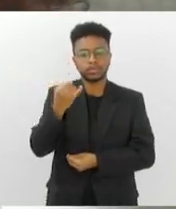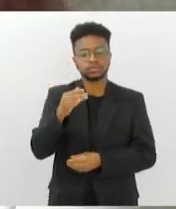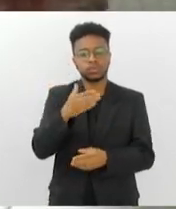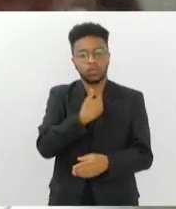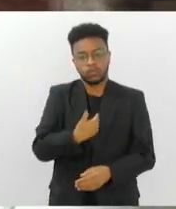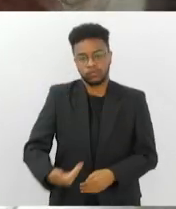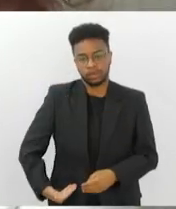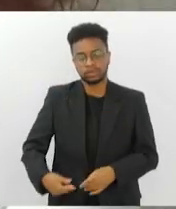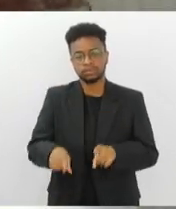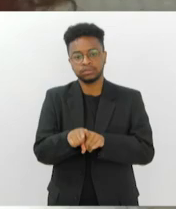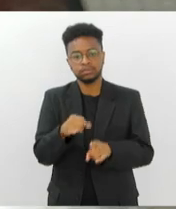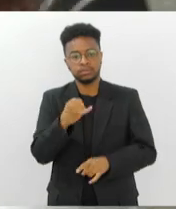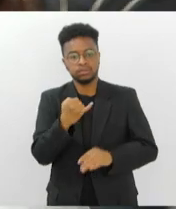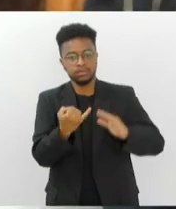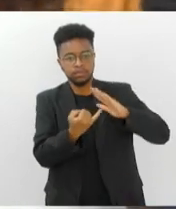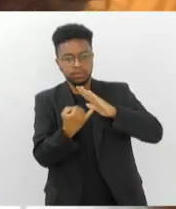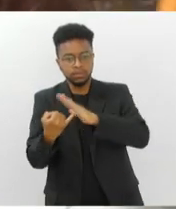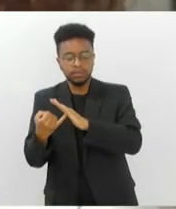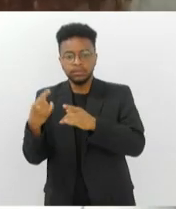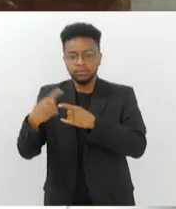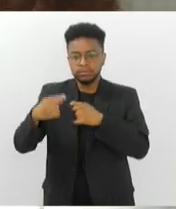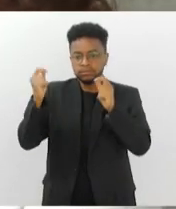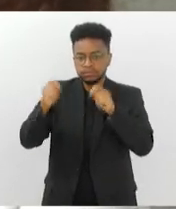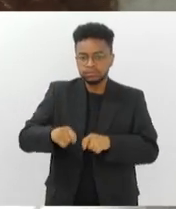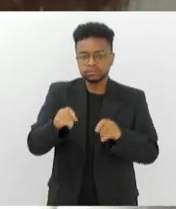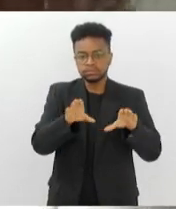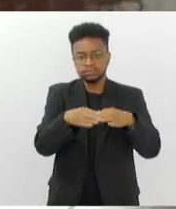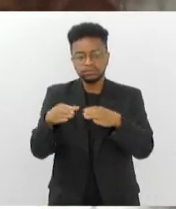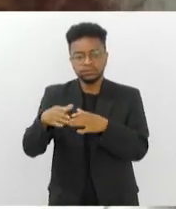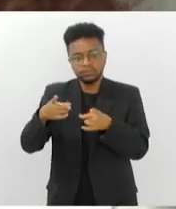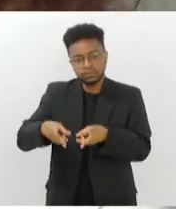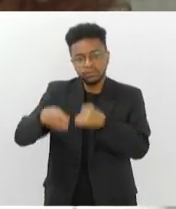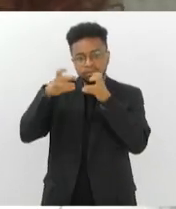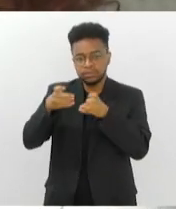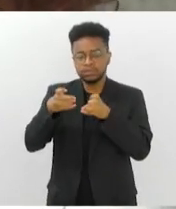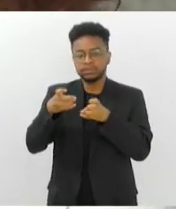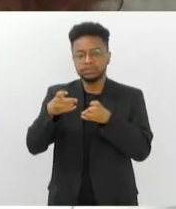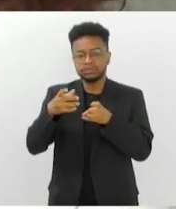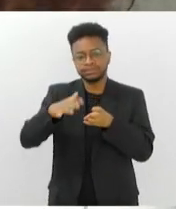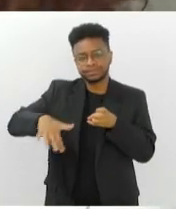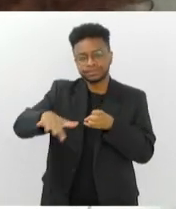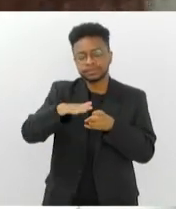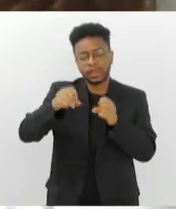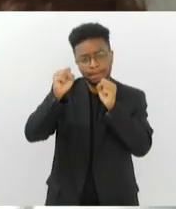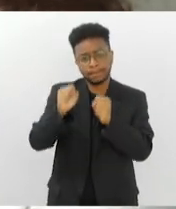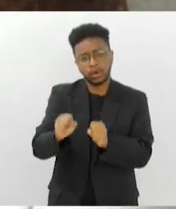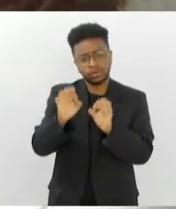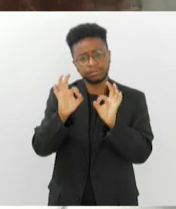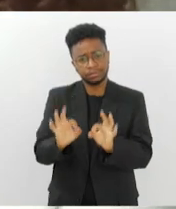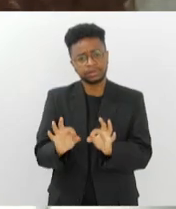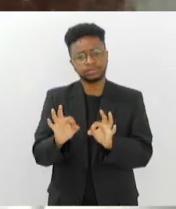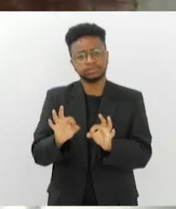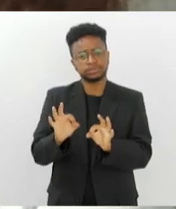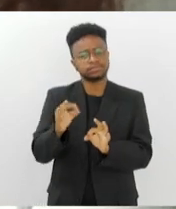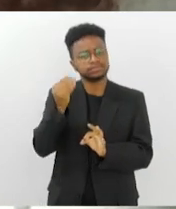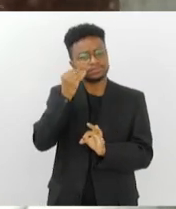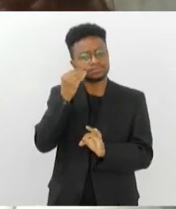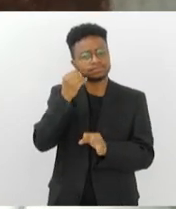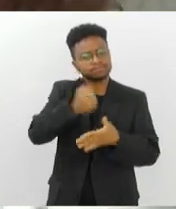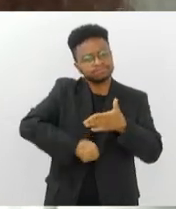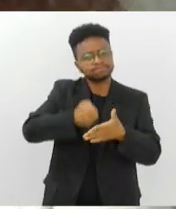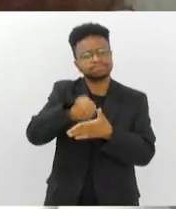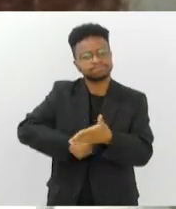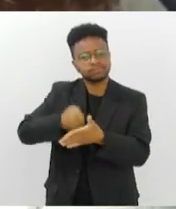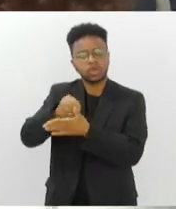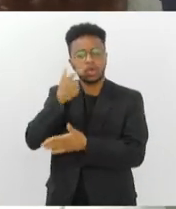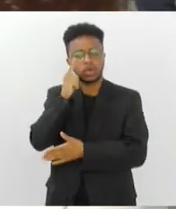institucional, para que eles possam perceber que não só eles podem brigar por políticas públicas,